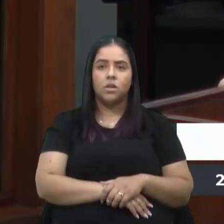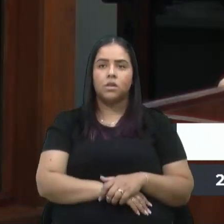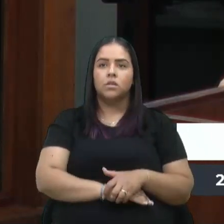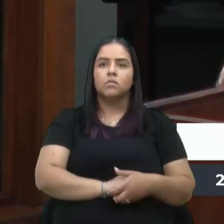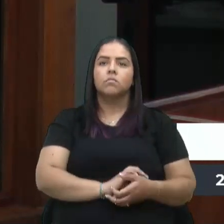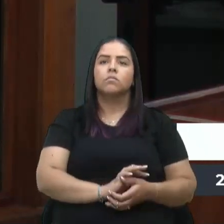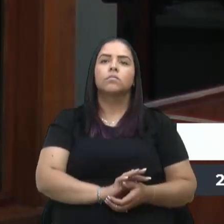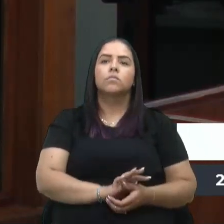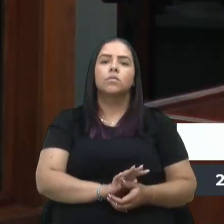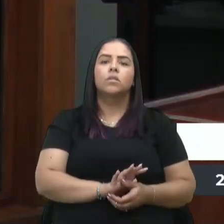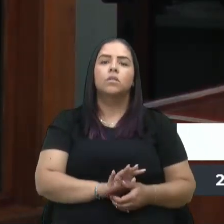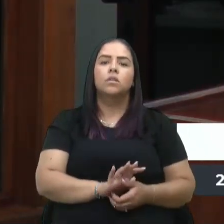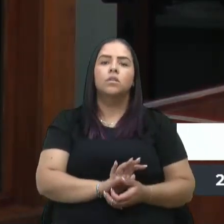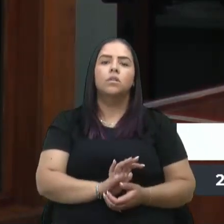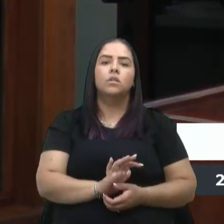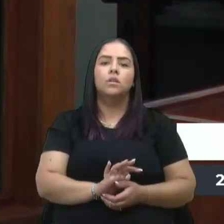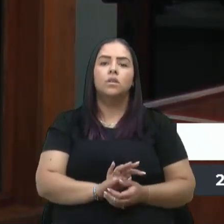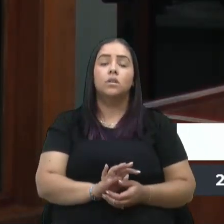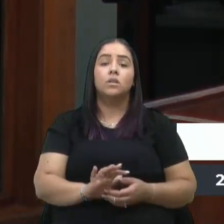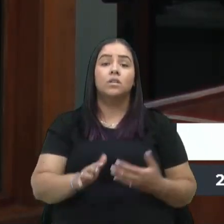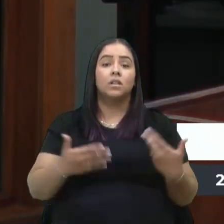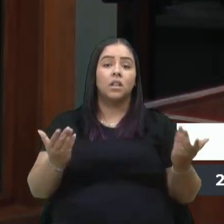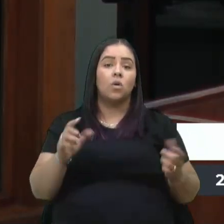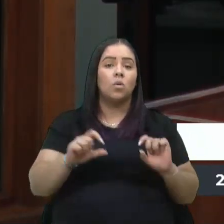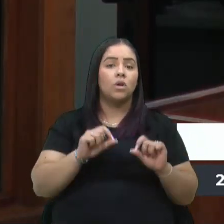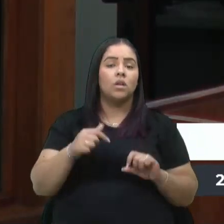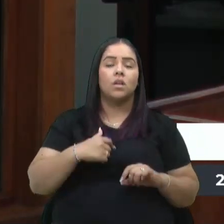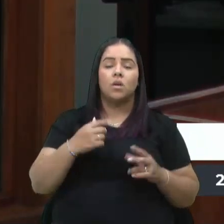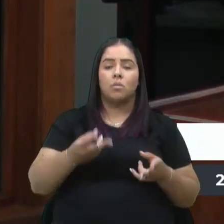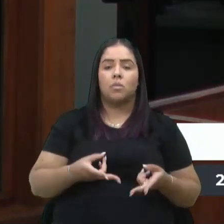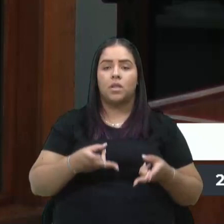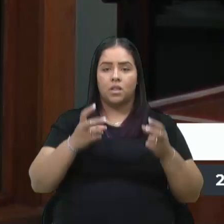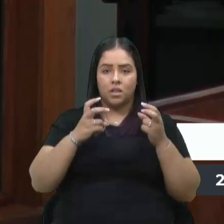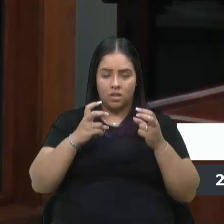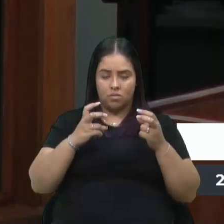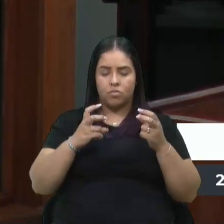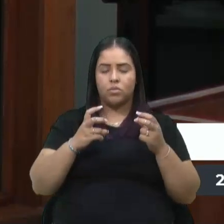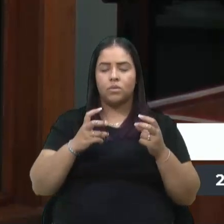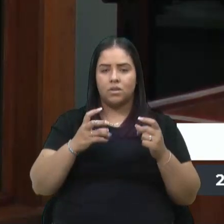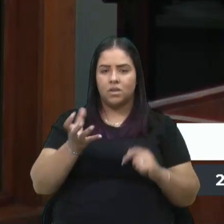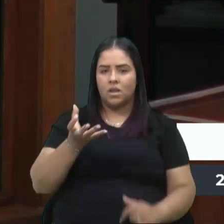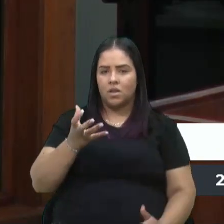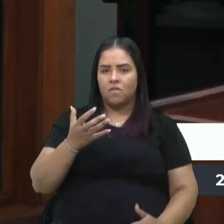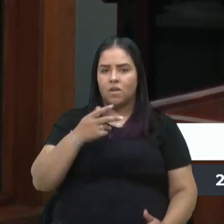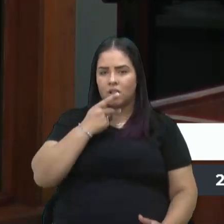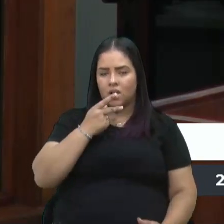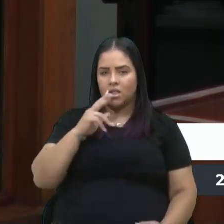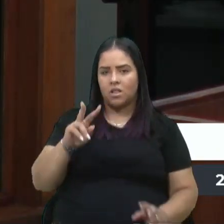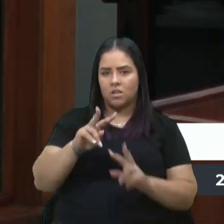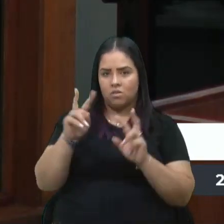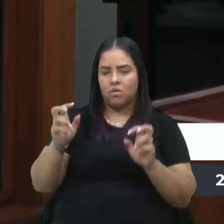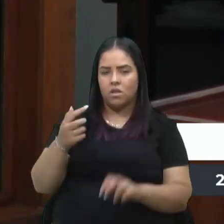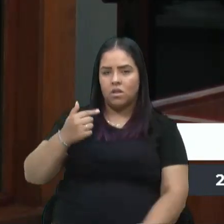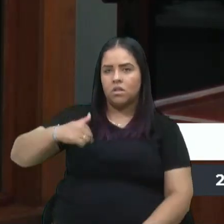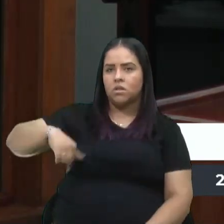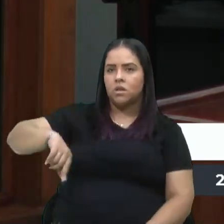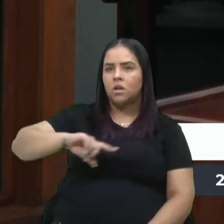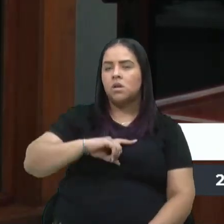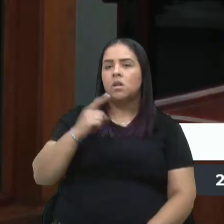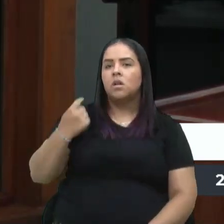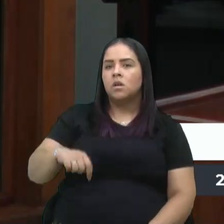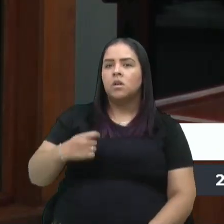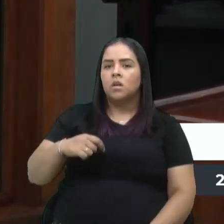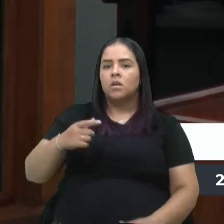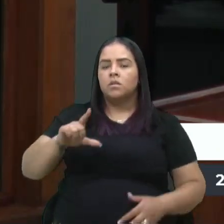Então, o que eu percebo, e eu tenho tentado trabalhar essa questão aqui, é que nós temos que gerar